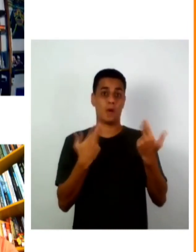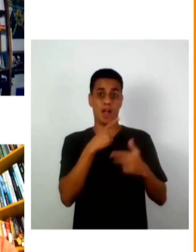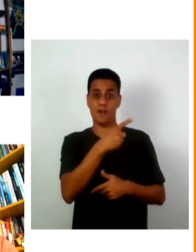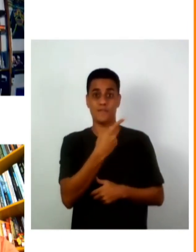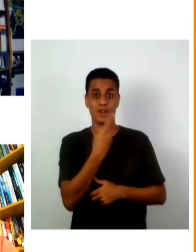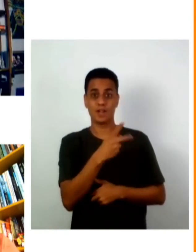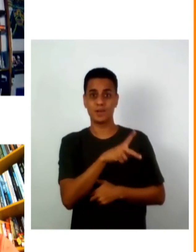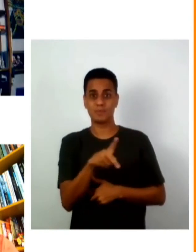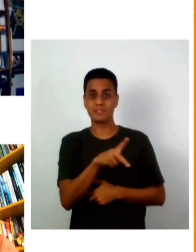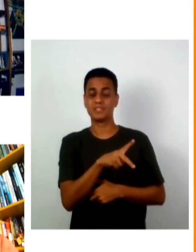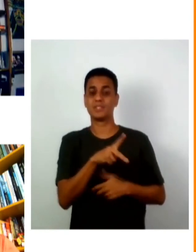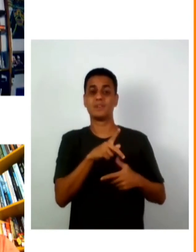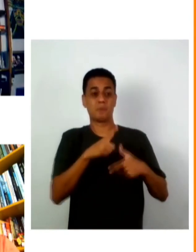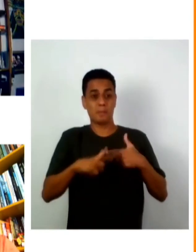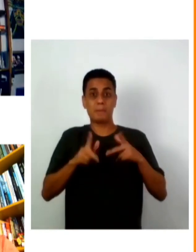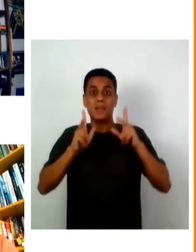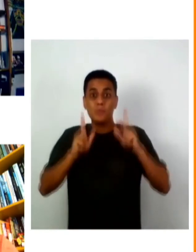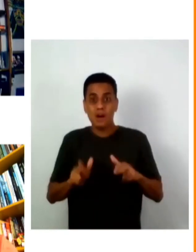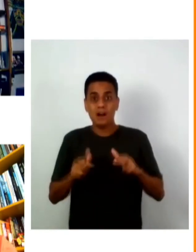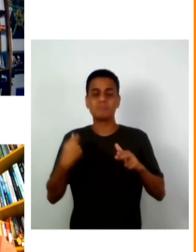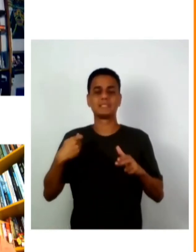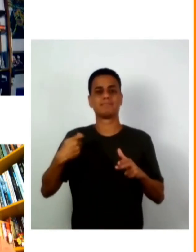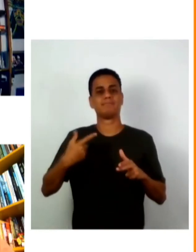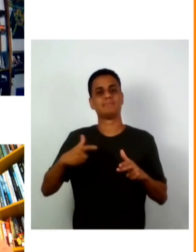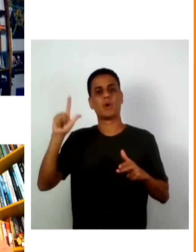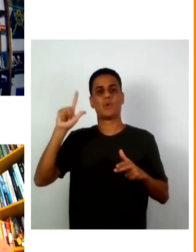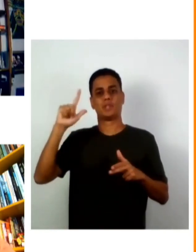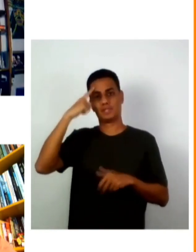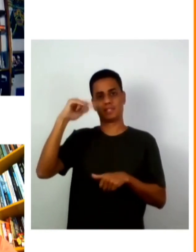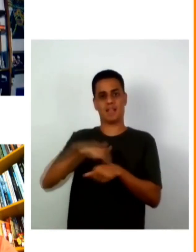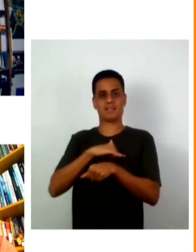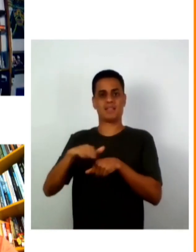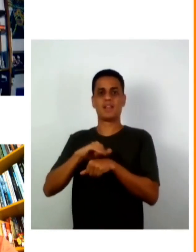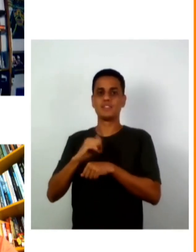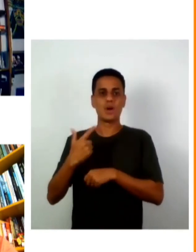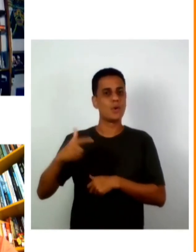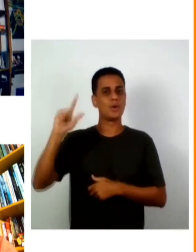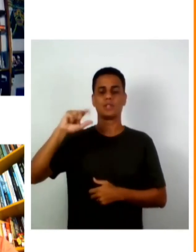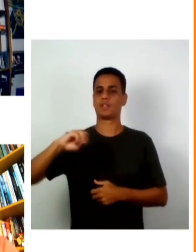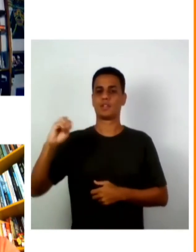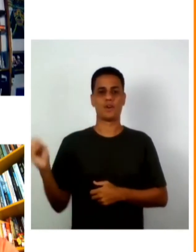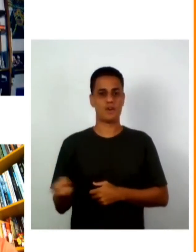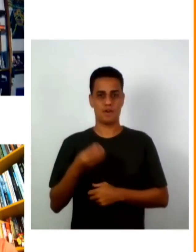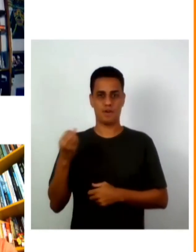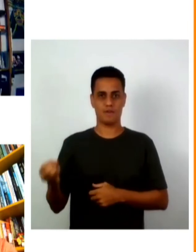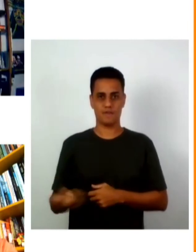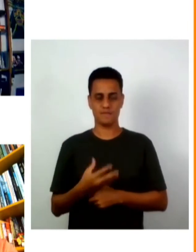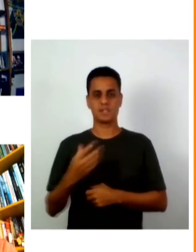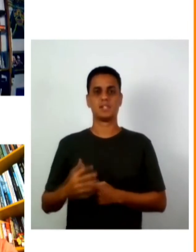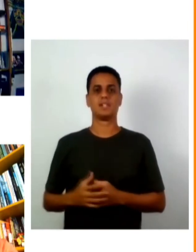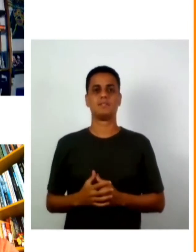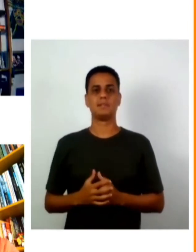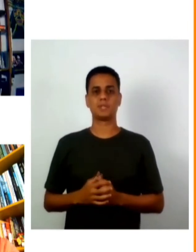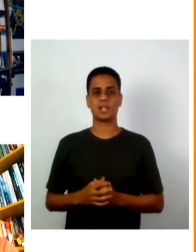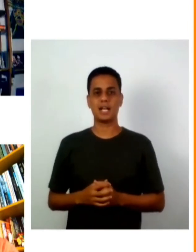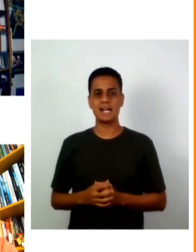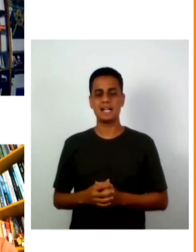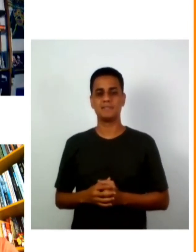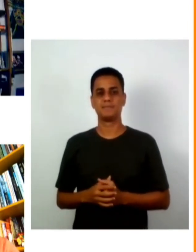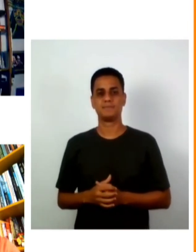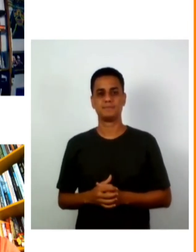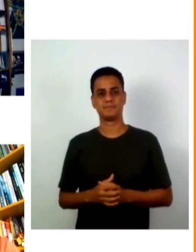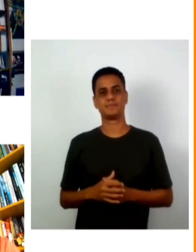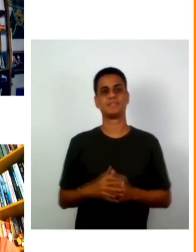problemas nós já conhecemos esses problemas mas agora é que nós vemos assim tão escancarados e eu